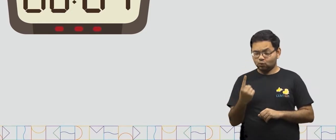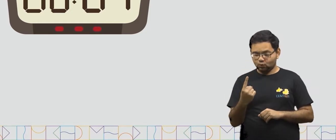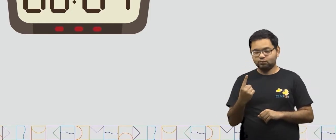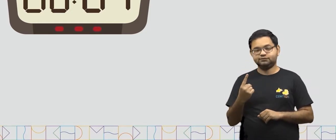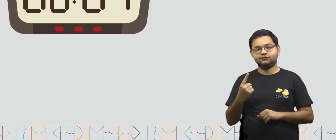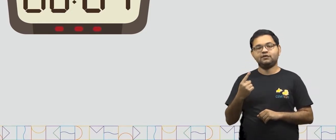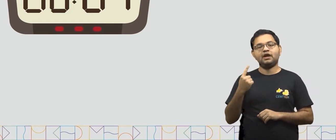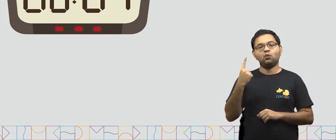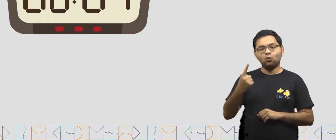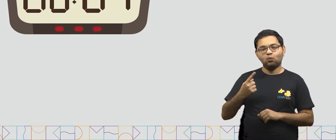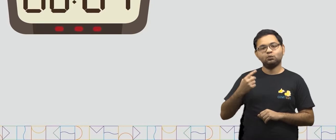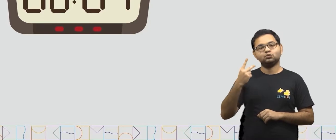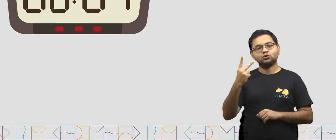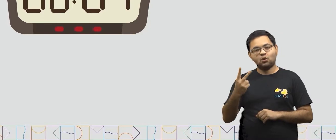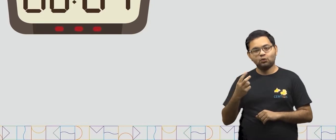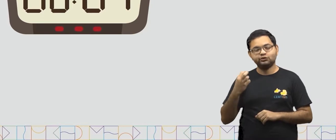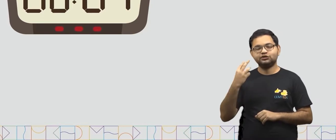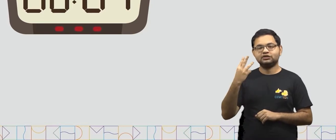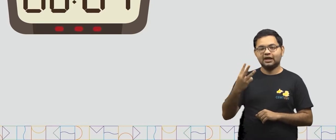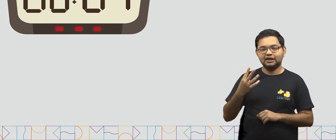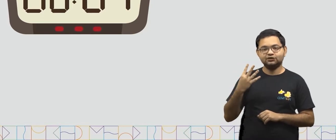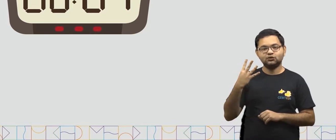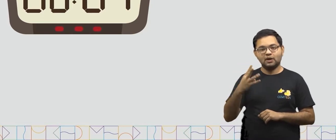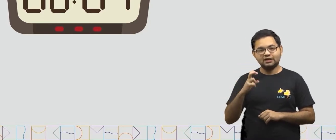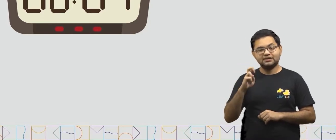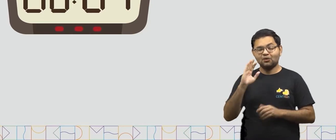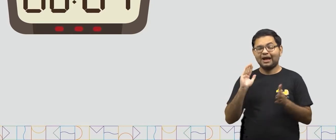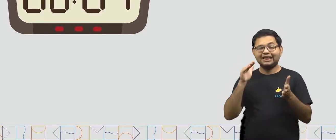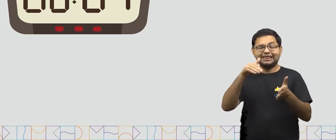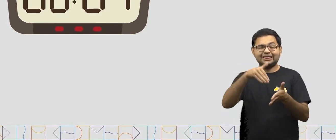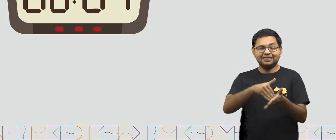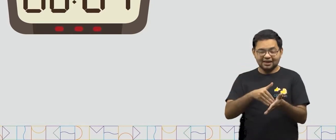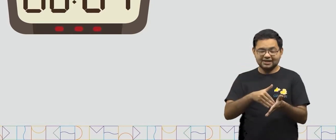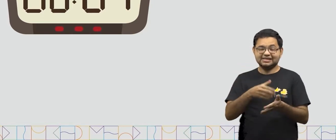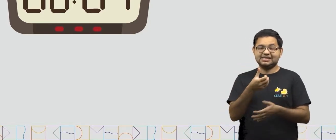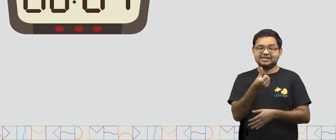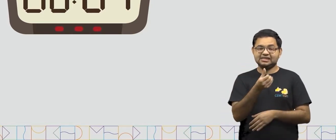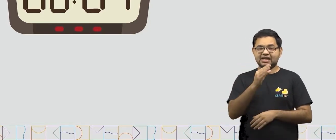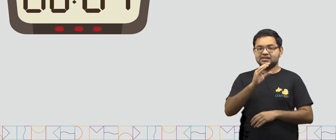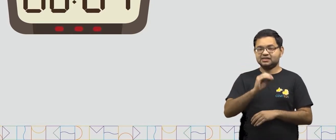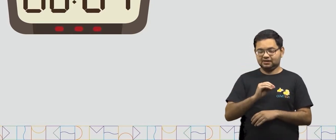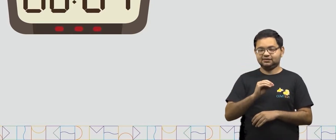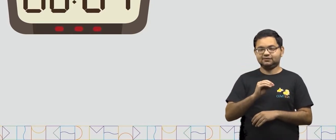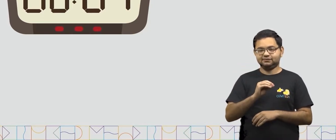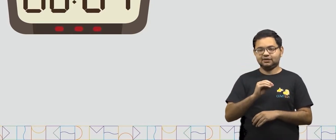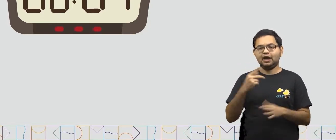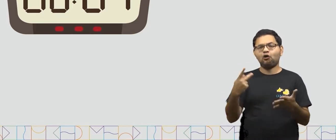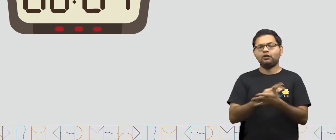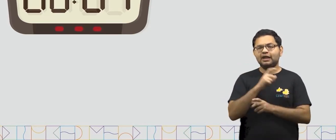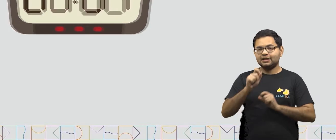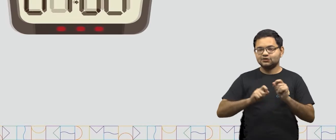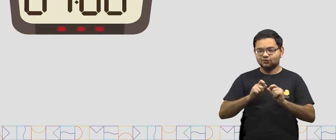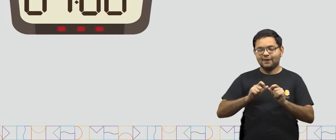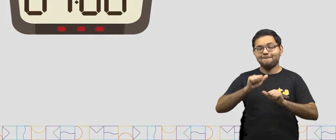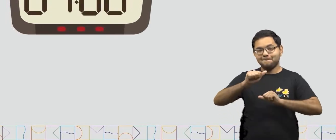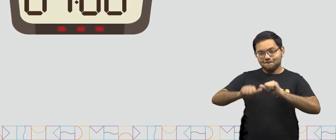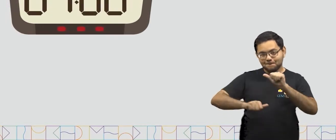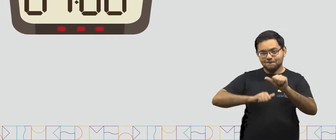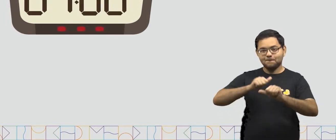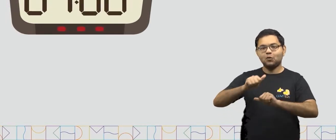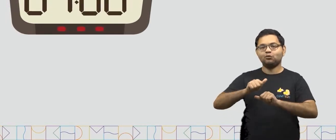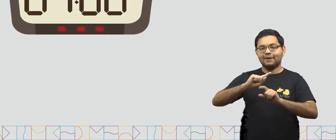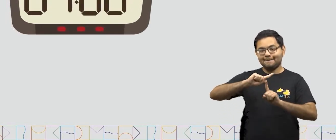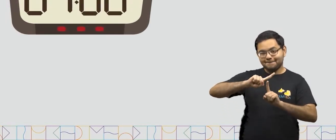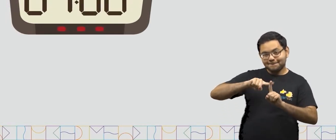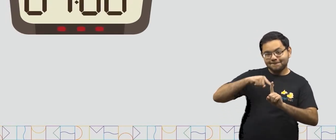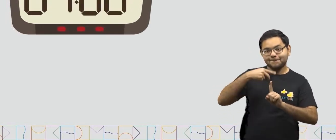1, até chegar em 60 minutos. Onde teremos 1 hora a mais. E agora,